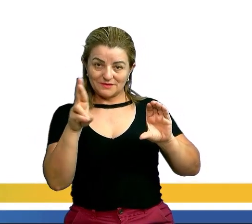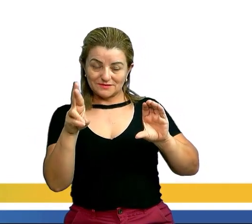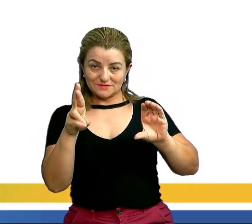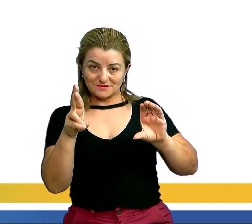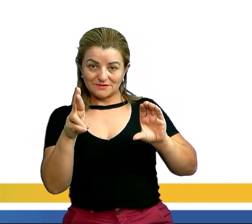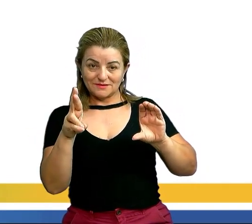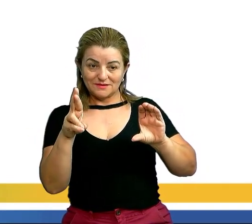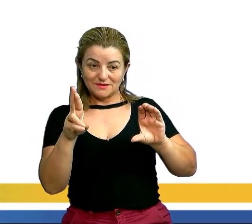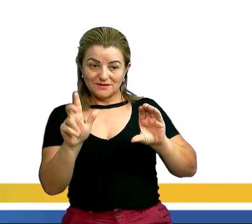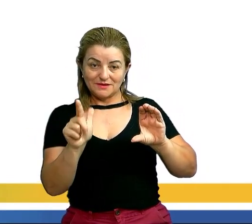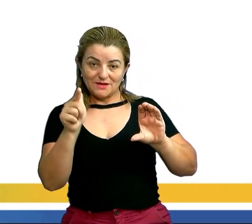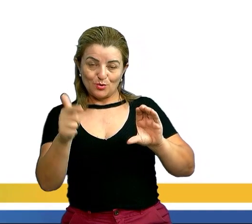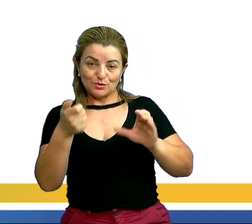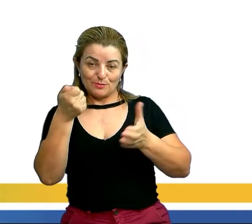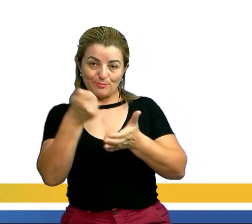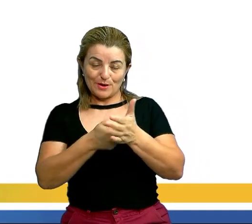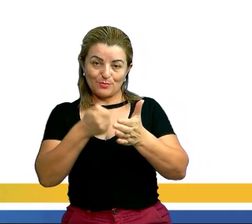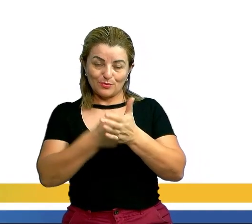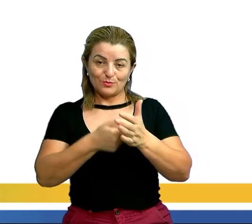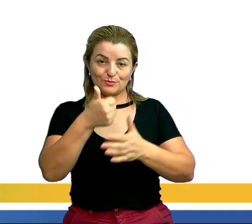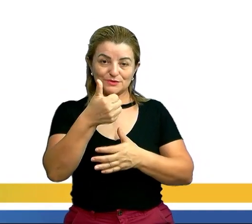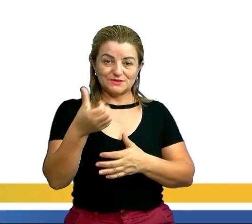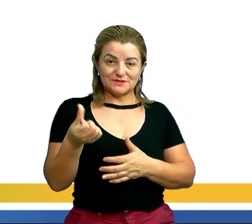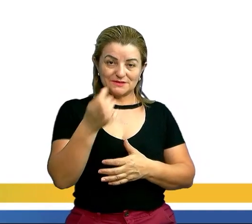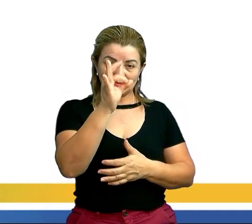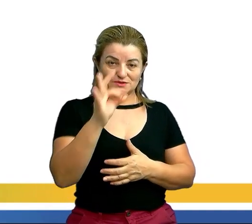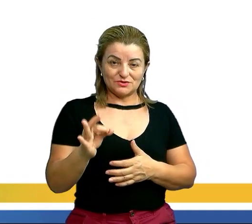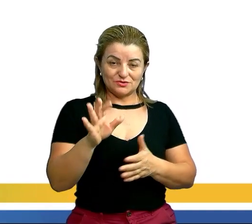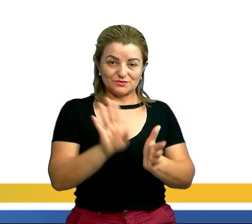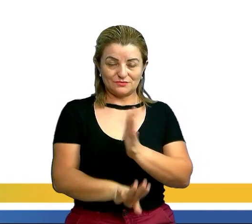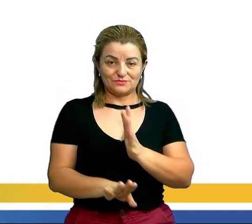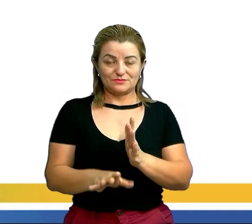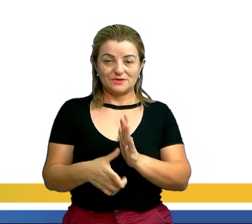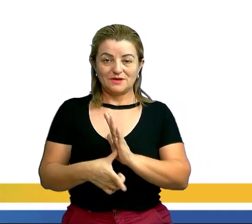16% de desconto. Eu achei o valor antes do desconto. Ficou claro agora?